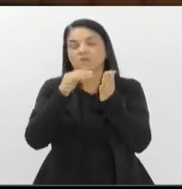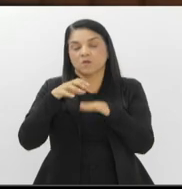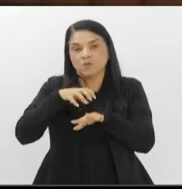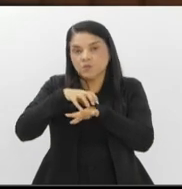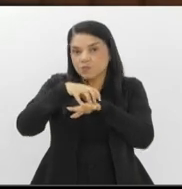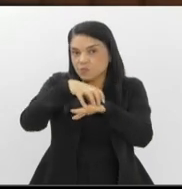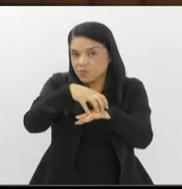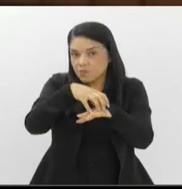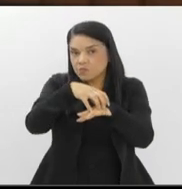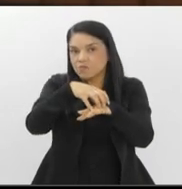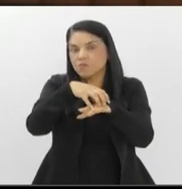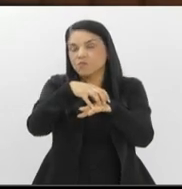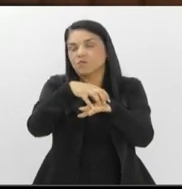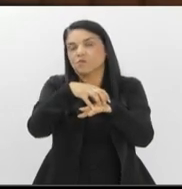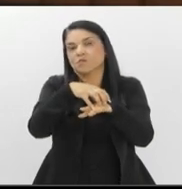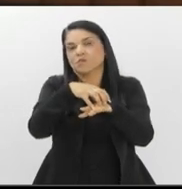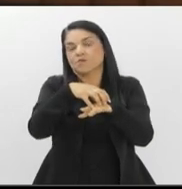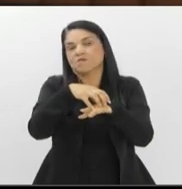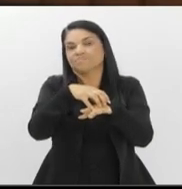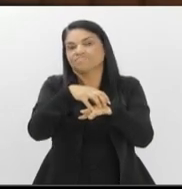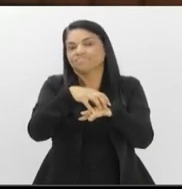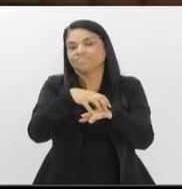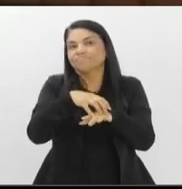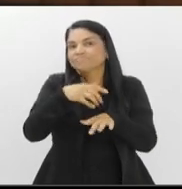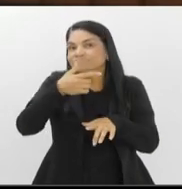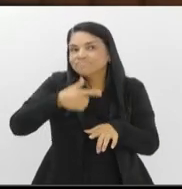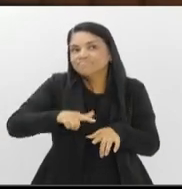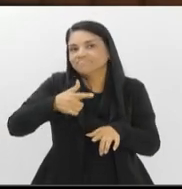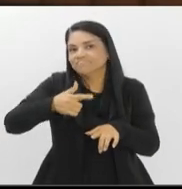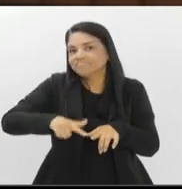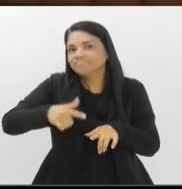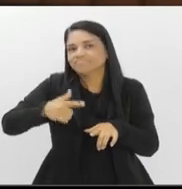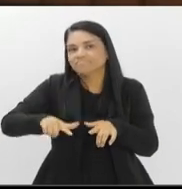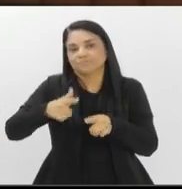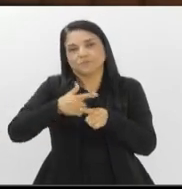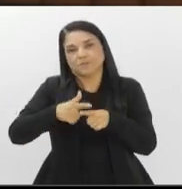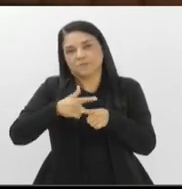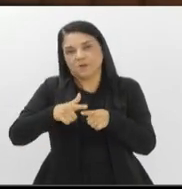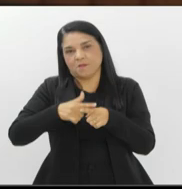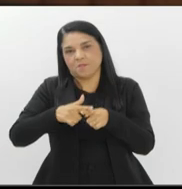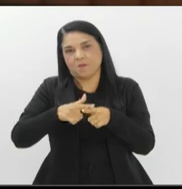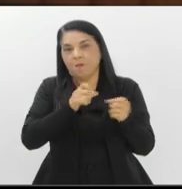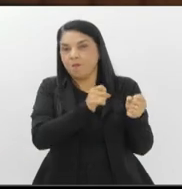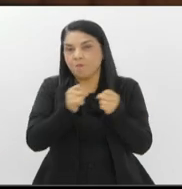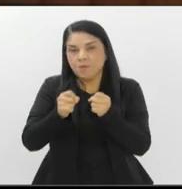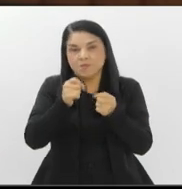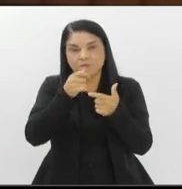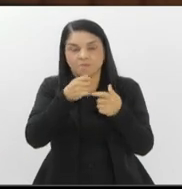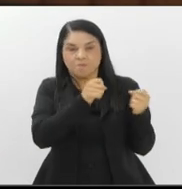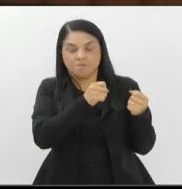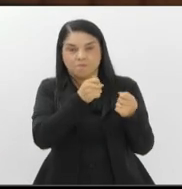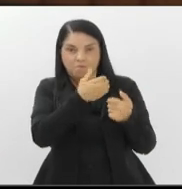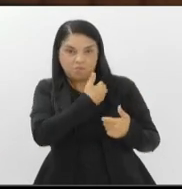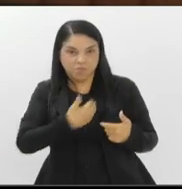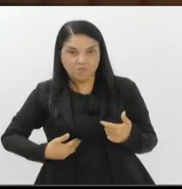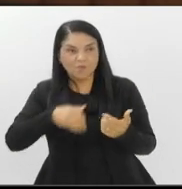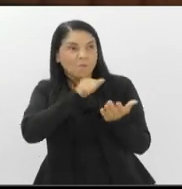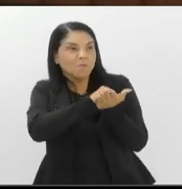transporte, são repetitivos. E o poder público já multei, já multei,